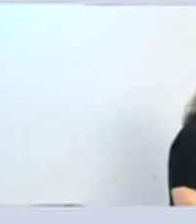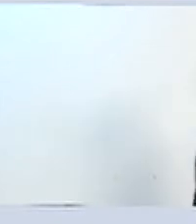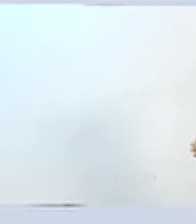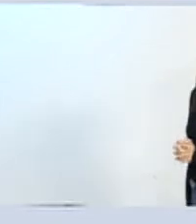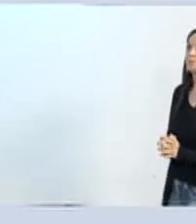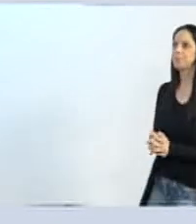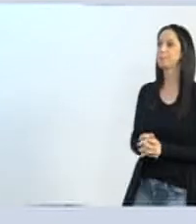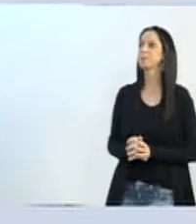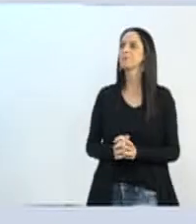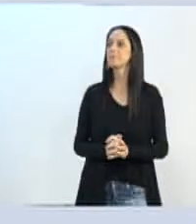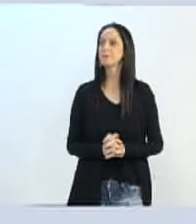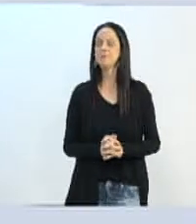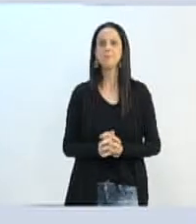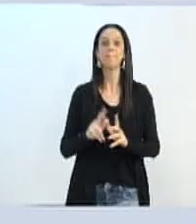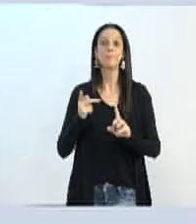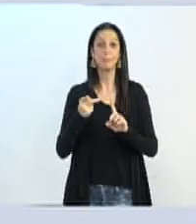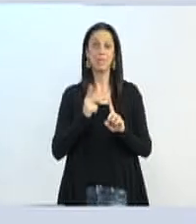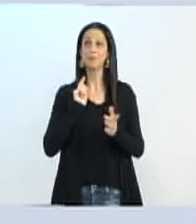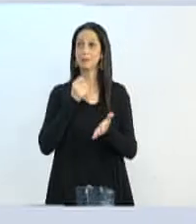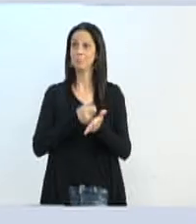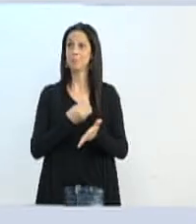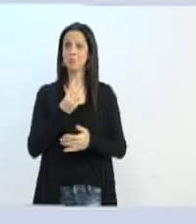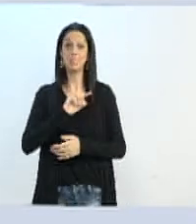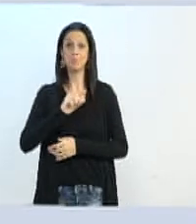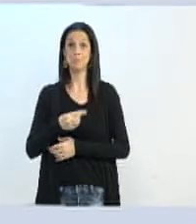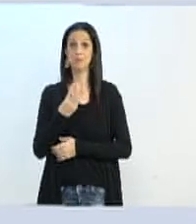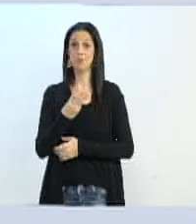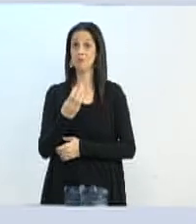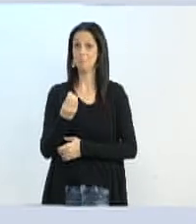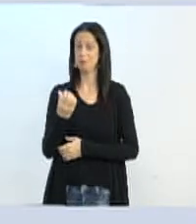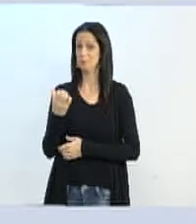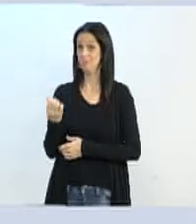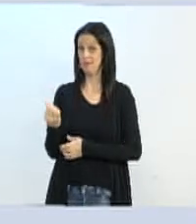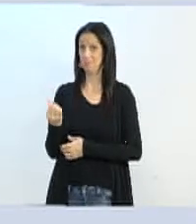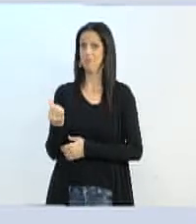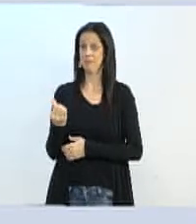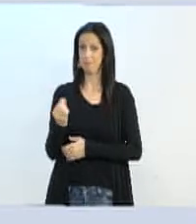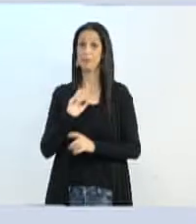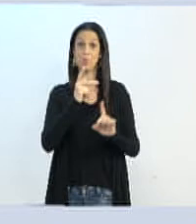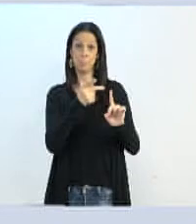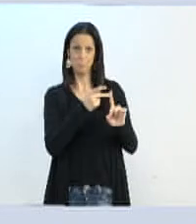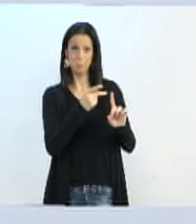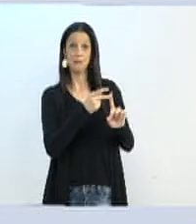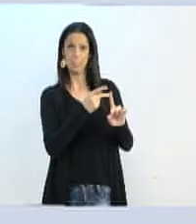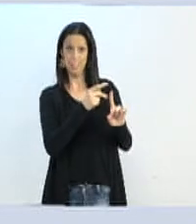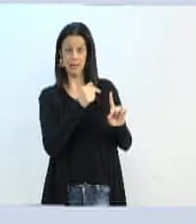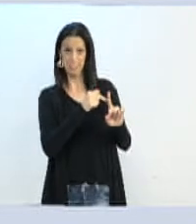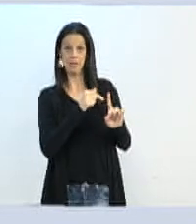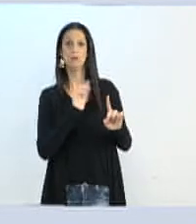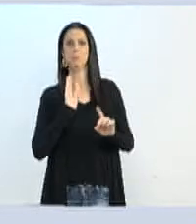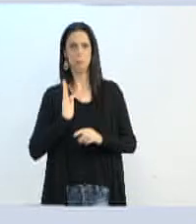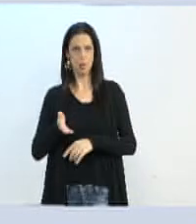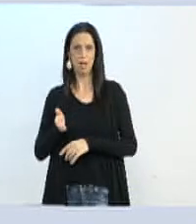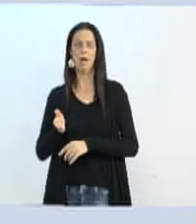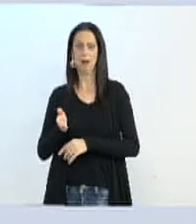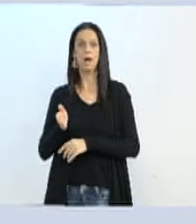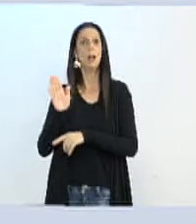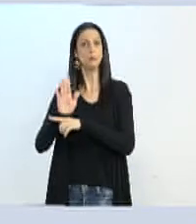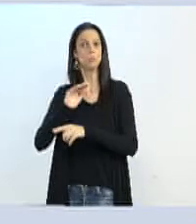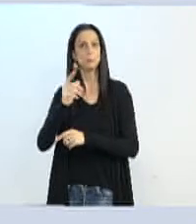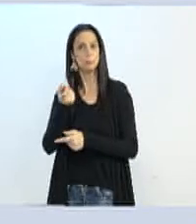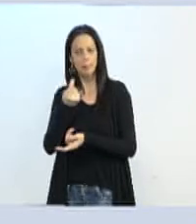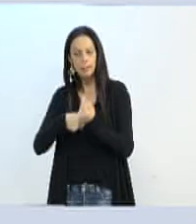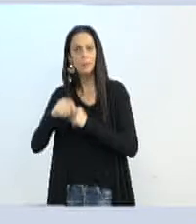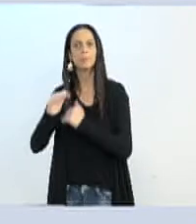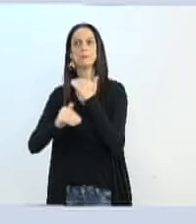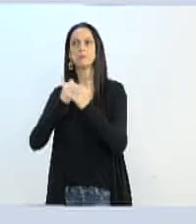3.306 empresas pagantes. Ou seja, os clientes nossos já ativam a economia com